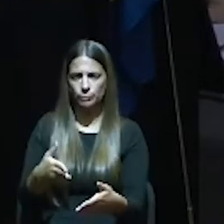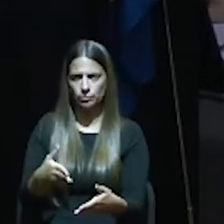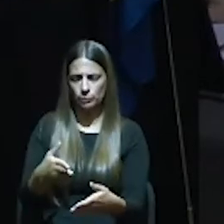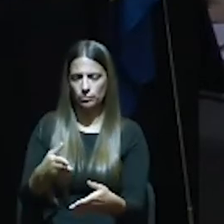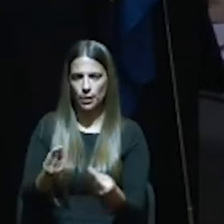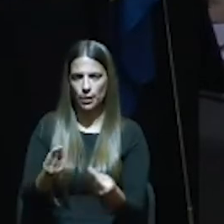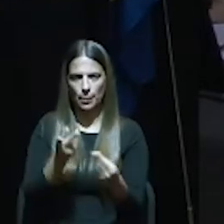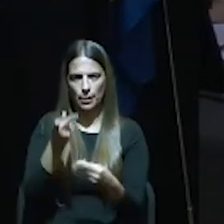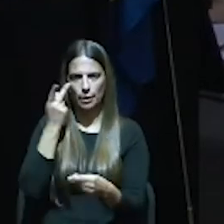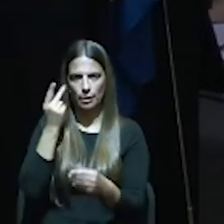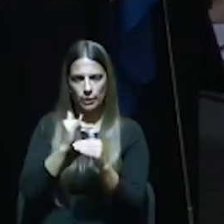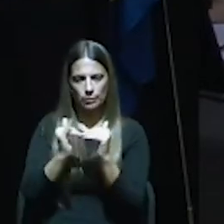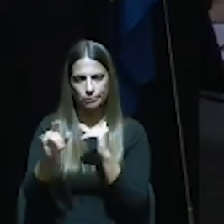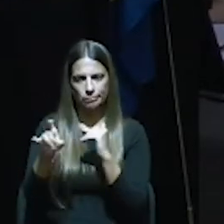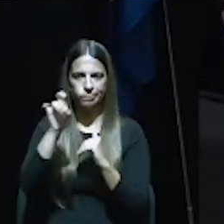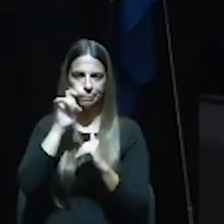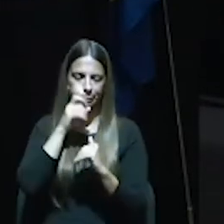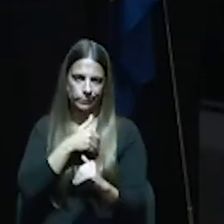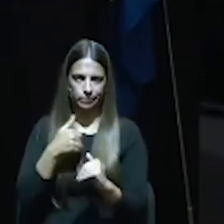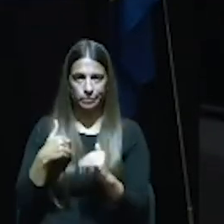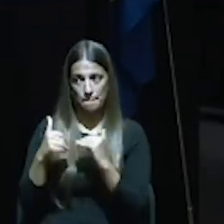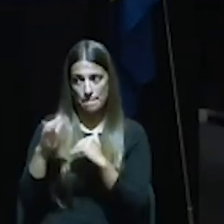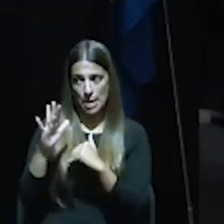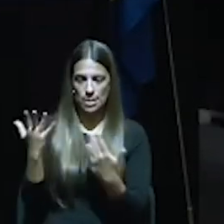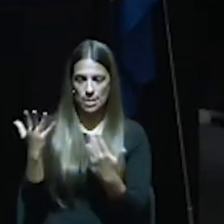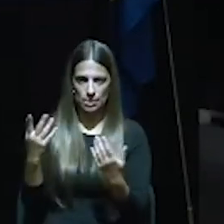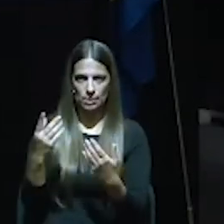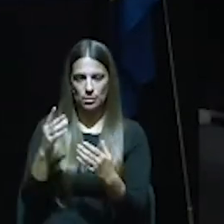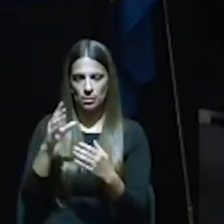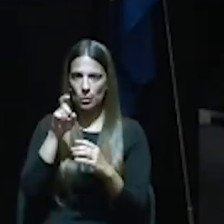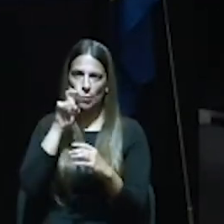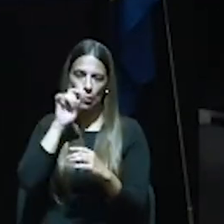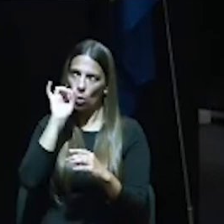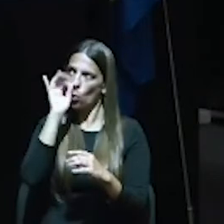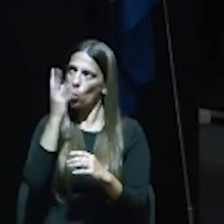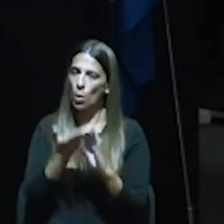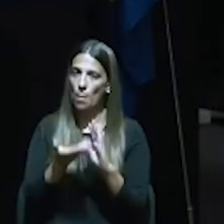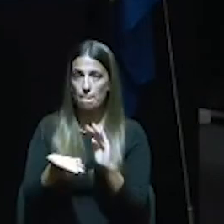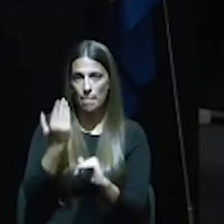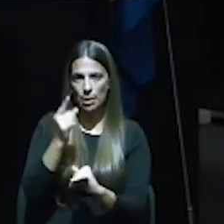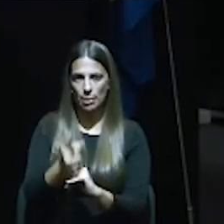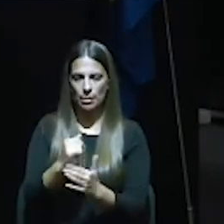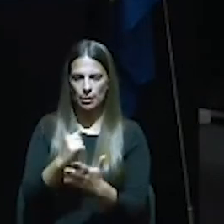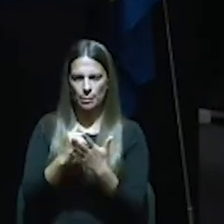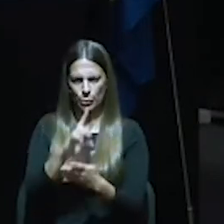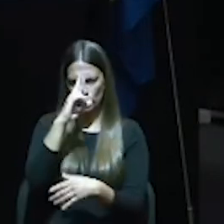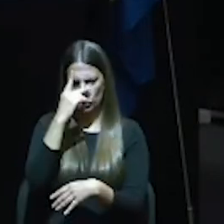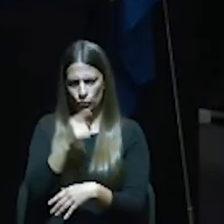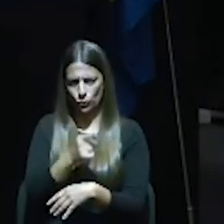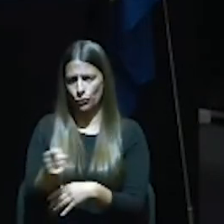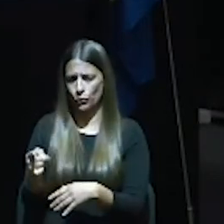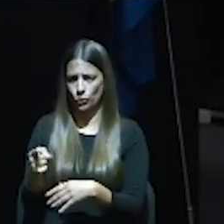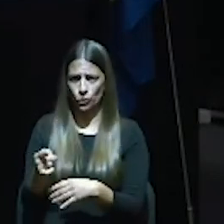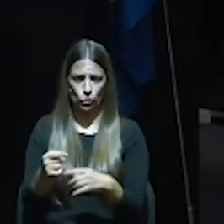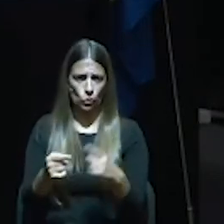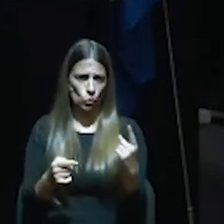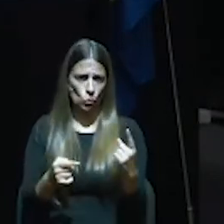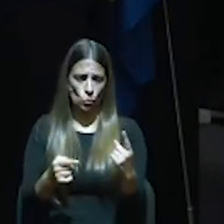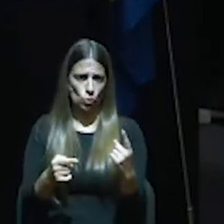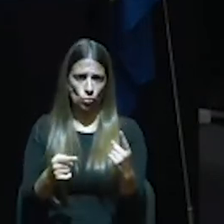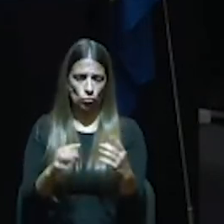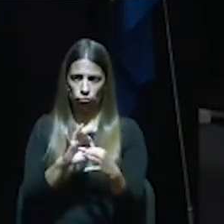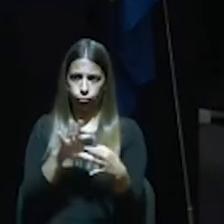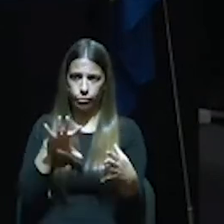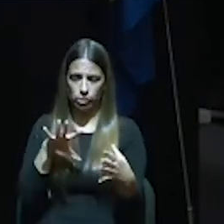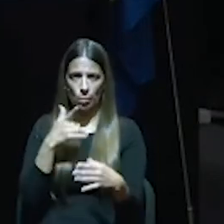para um modo de vida mais sustentável e mais saudável. E mais ecológico. E este apoio e este esforço são apenas um e não se podem dissociar.